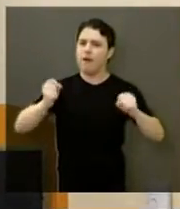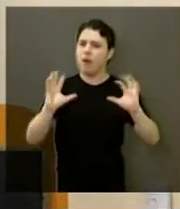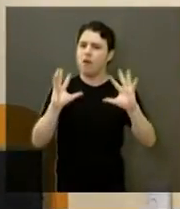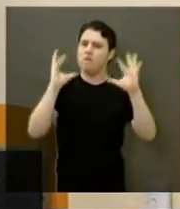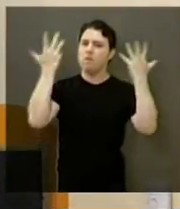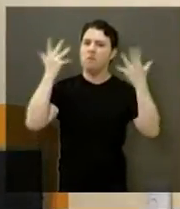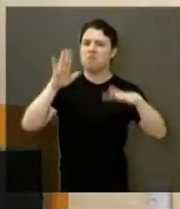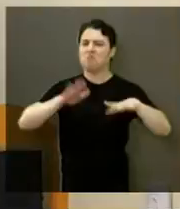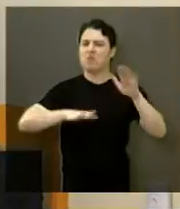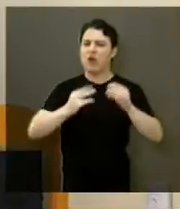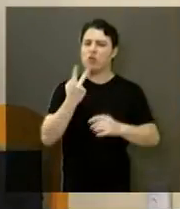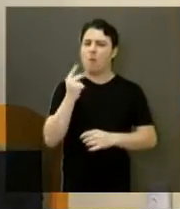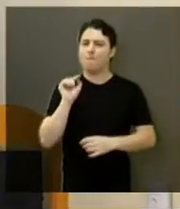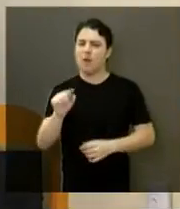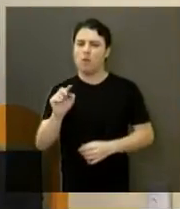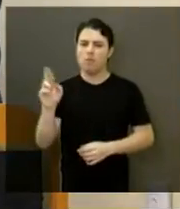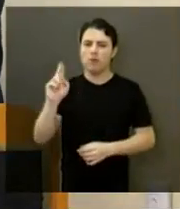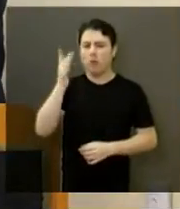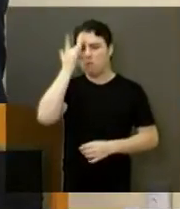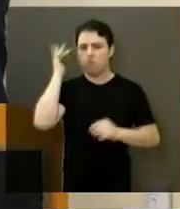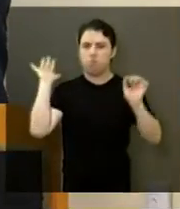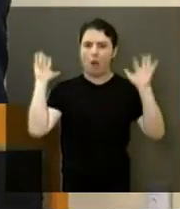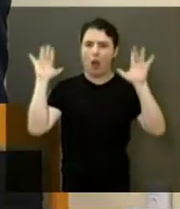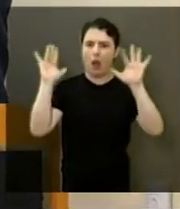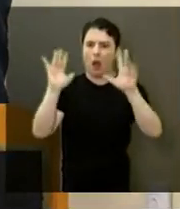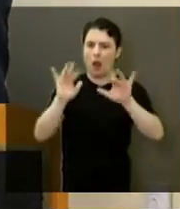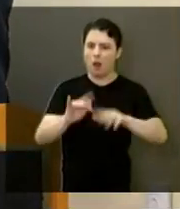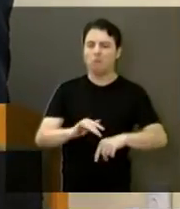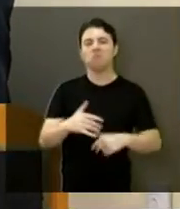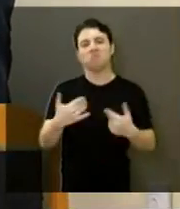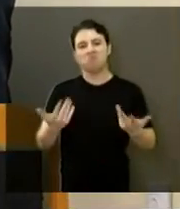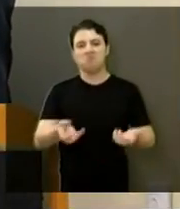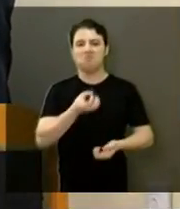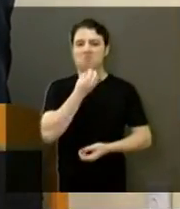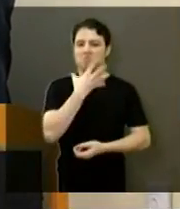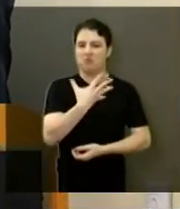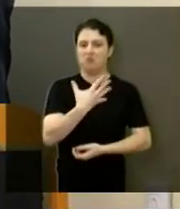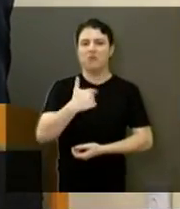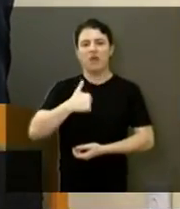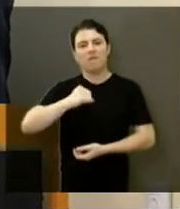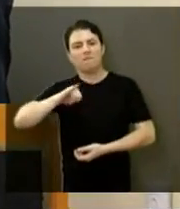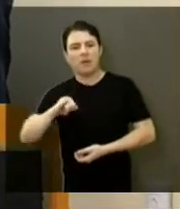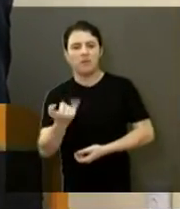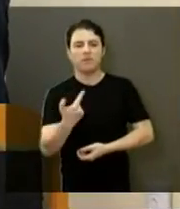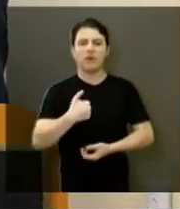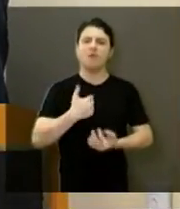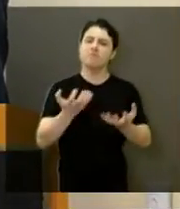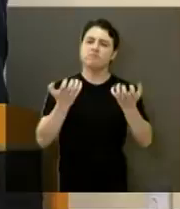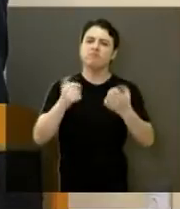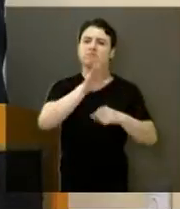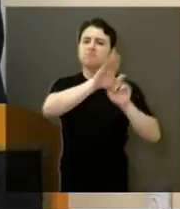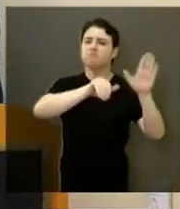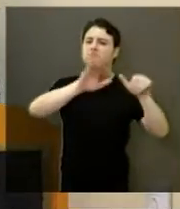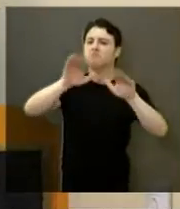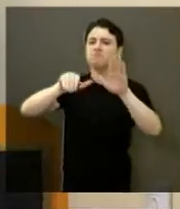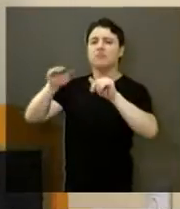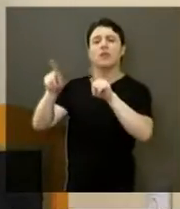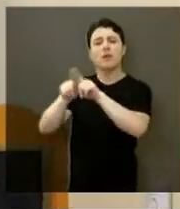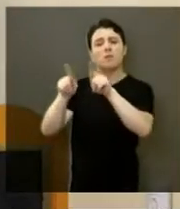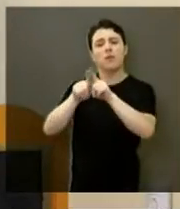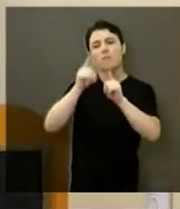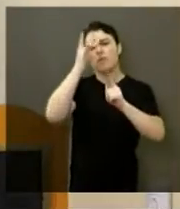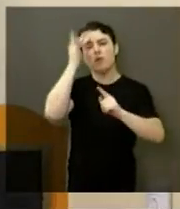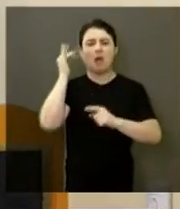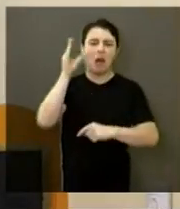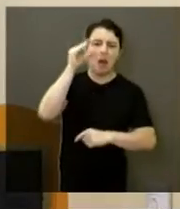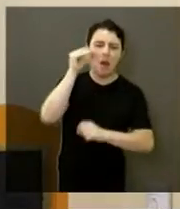mais ou menos umas 2 mil pessoas ali. Teremos ali, com certeza, umas 2 mil pessoas. Eu queria contar com a presença da população, for possível, e nobres